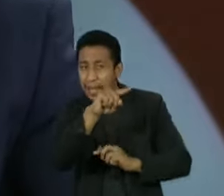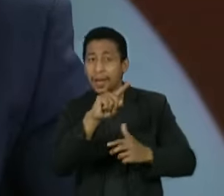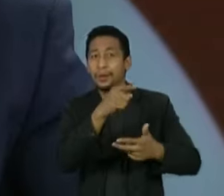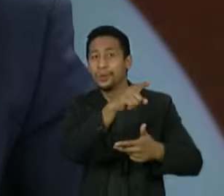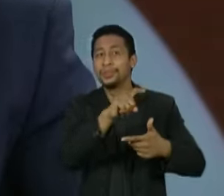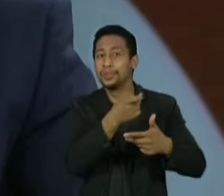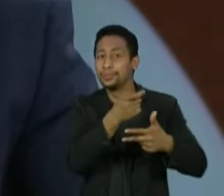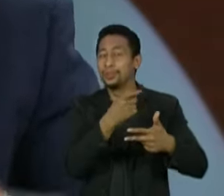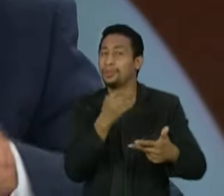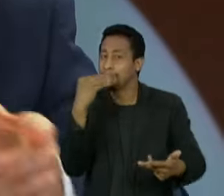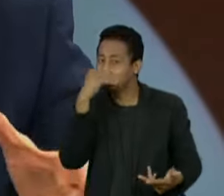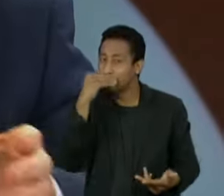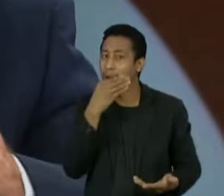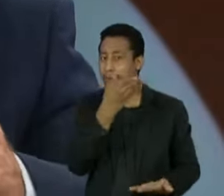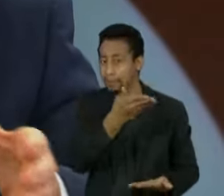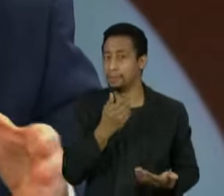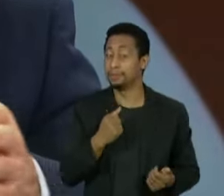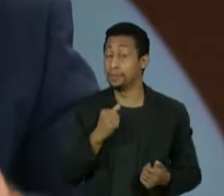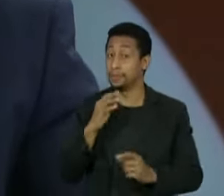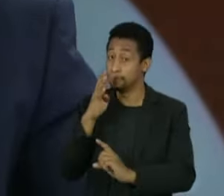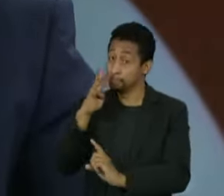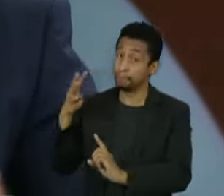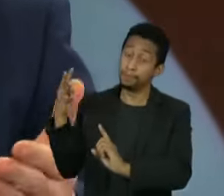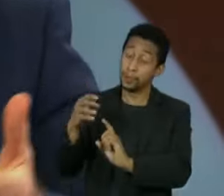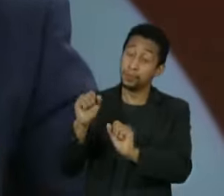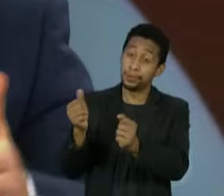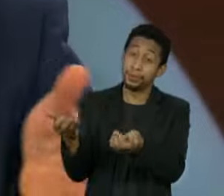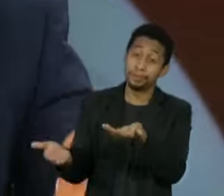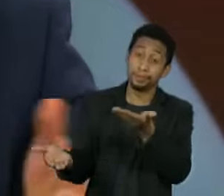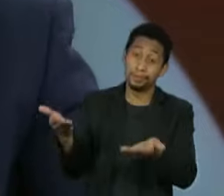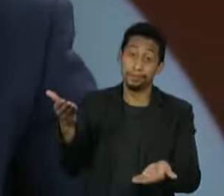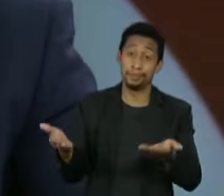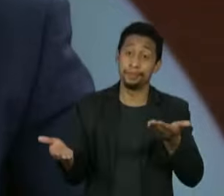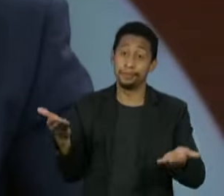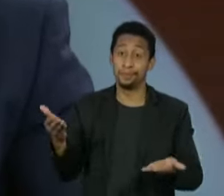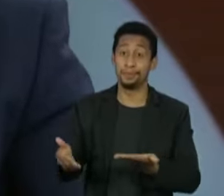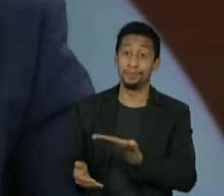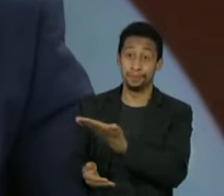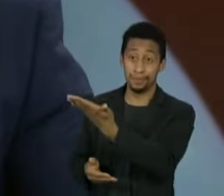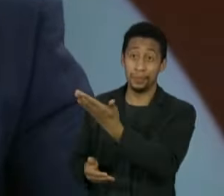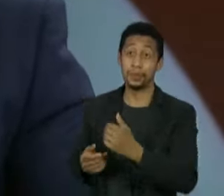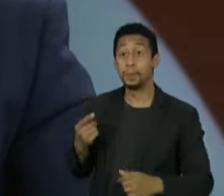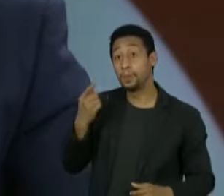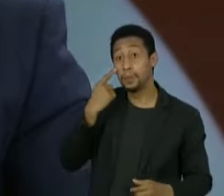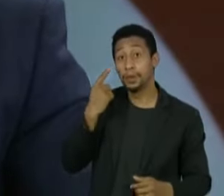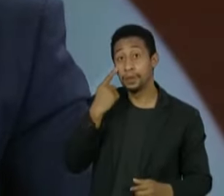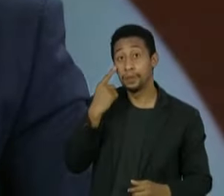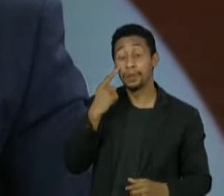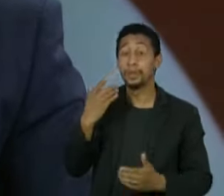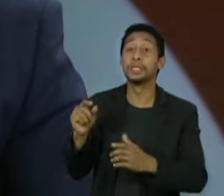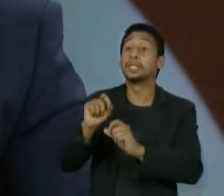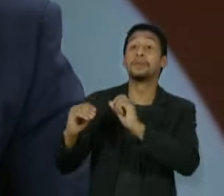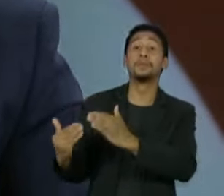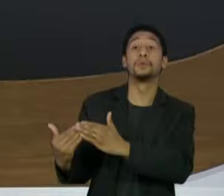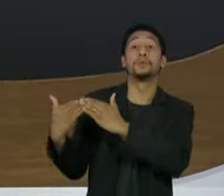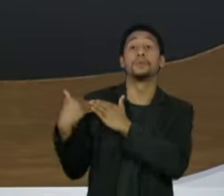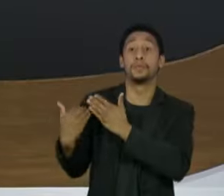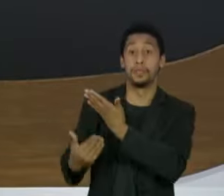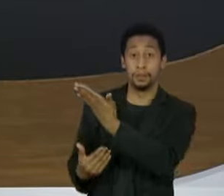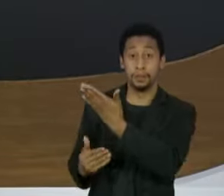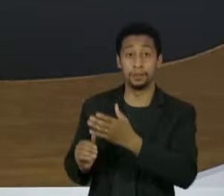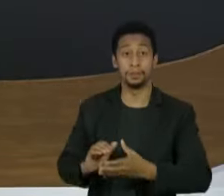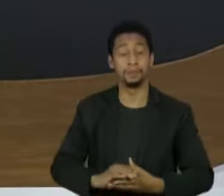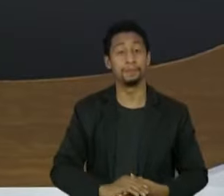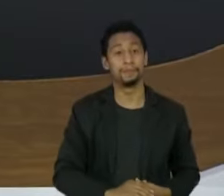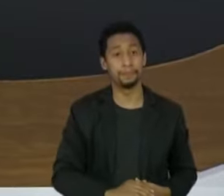que esse indiciamento, ele pode ser balanceado e, ao final, atribuir a responsabilidade a quem deva ser responsabilizado. Vocês já viram